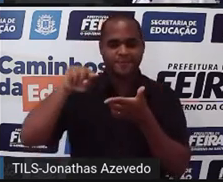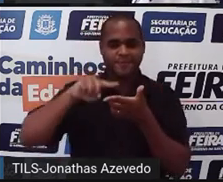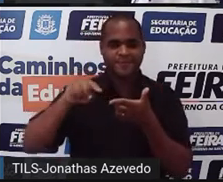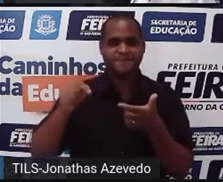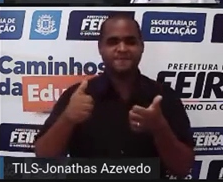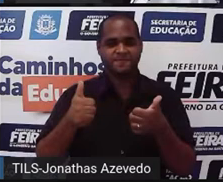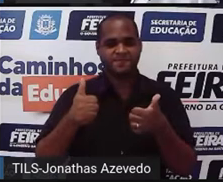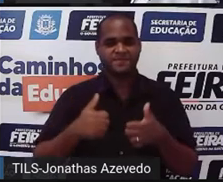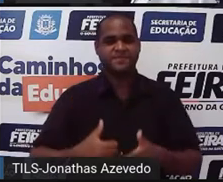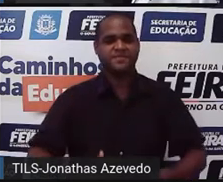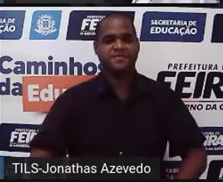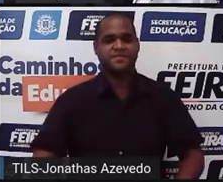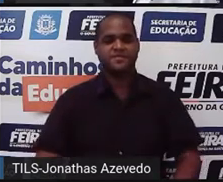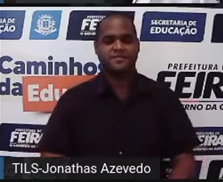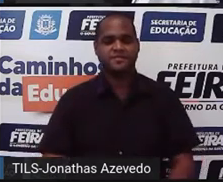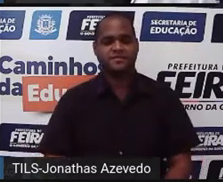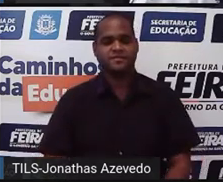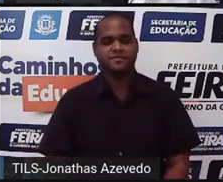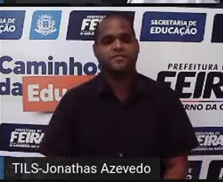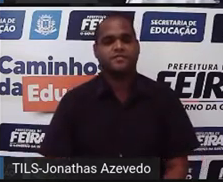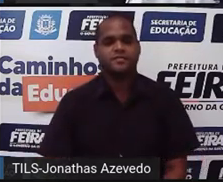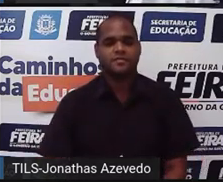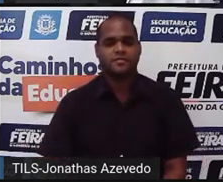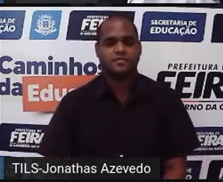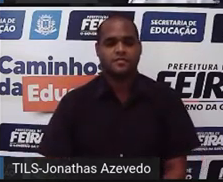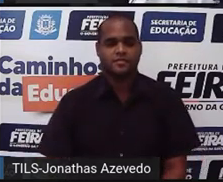Obrigado. Obrigada.